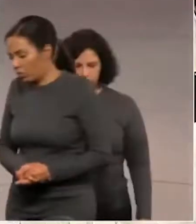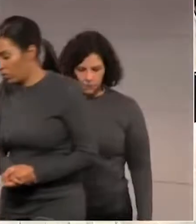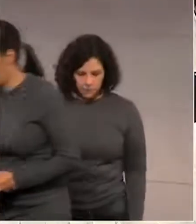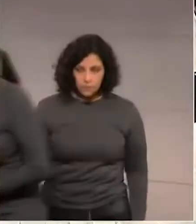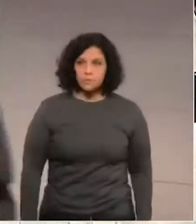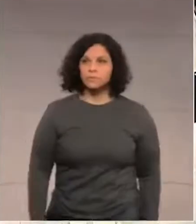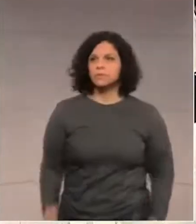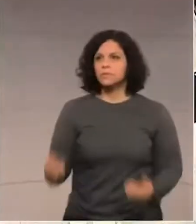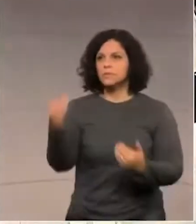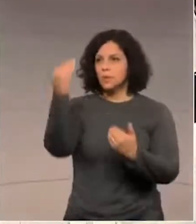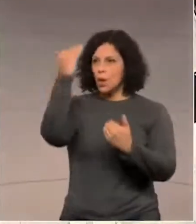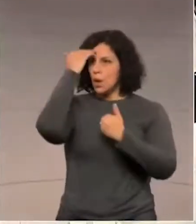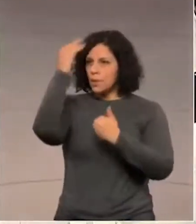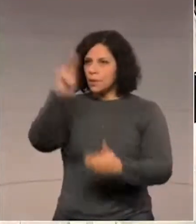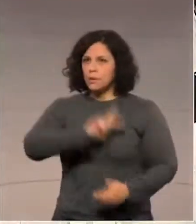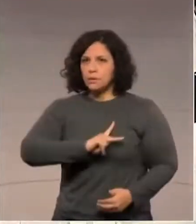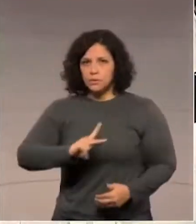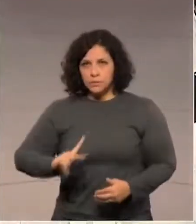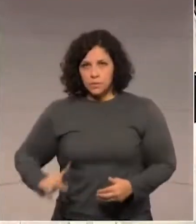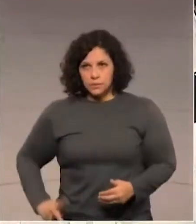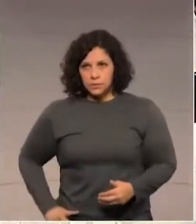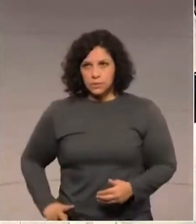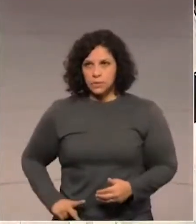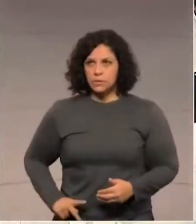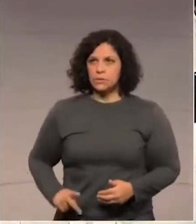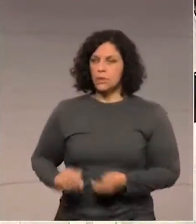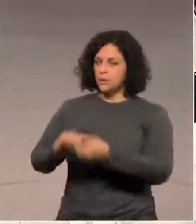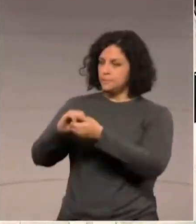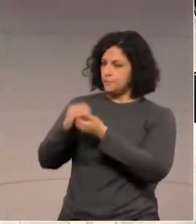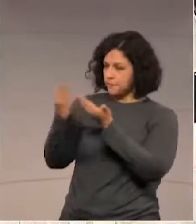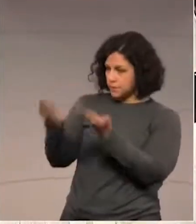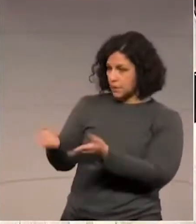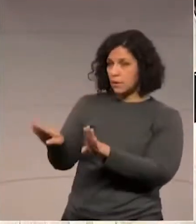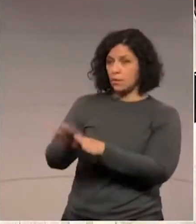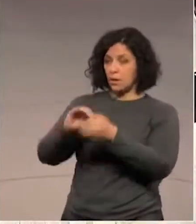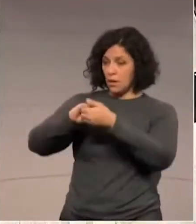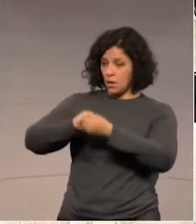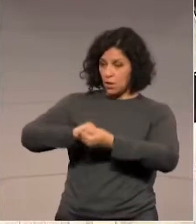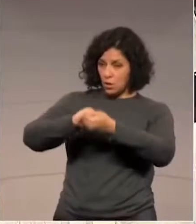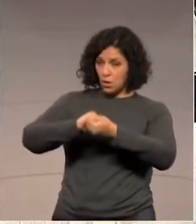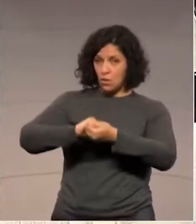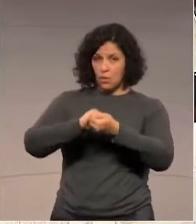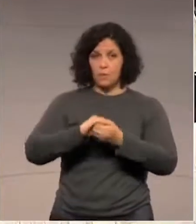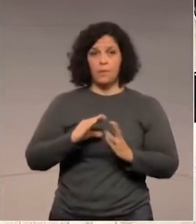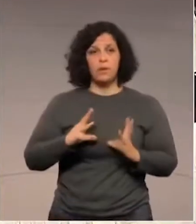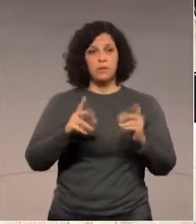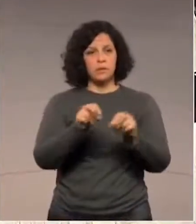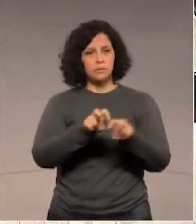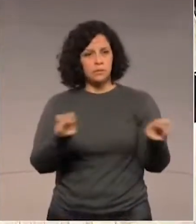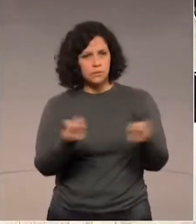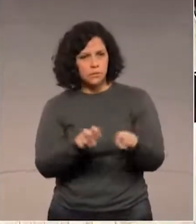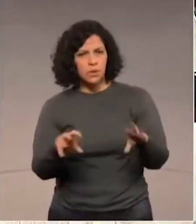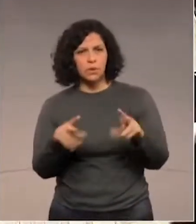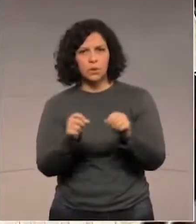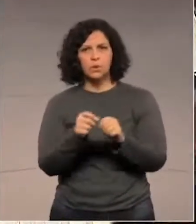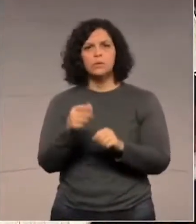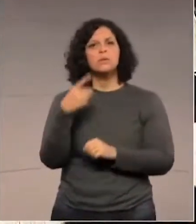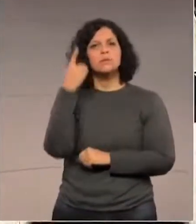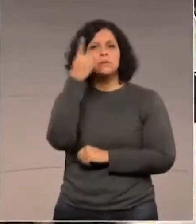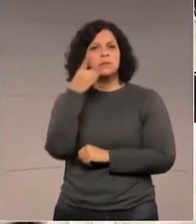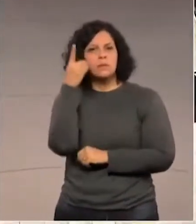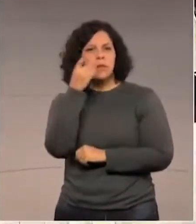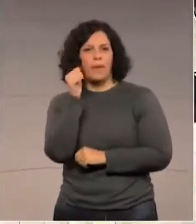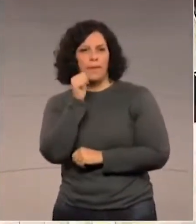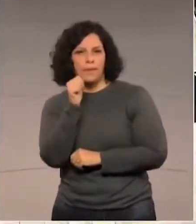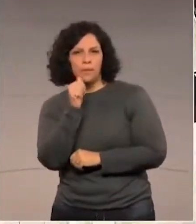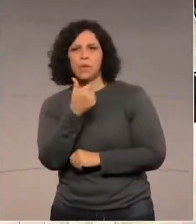Muito obrigado, senhor presidente. Saudando vossas excelências, tendo meus cumprimentos a toda a mesa, a todas as deputadas,